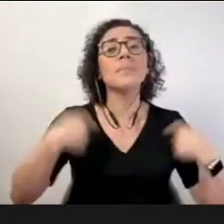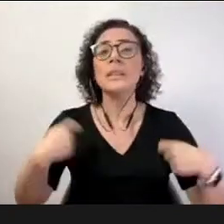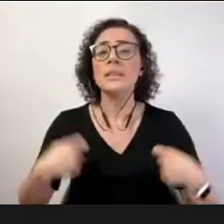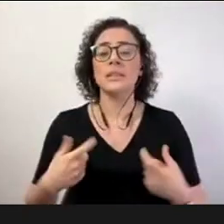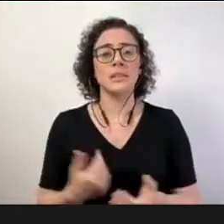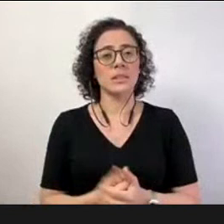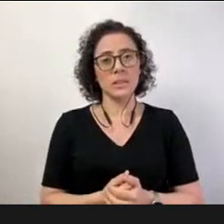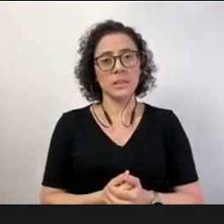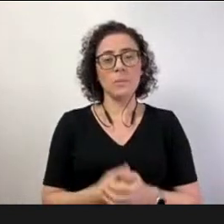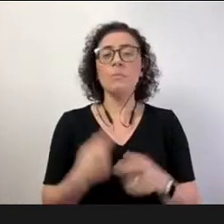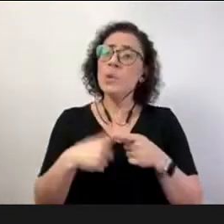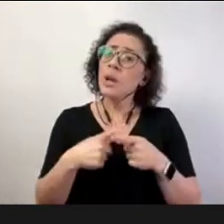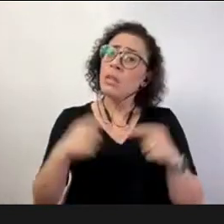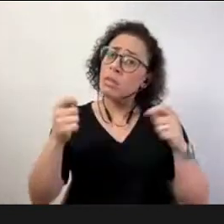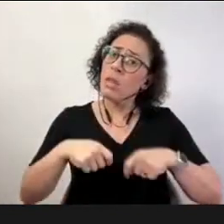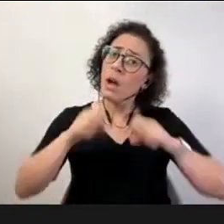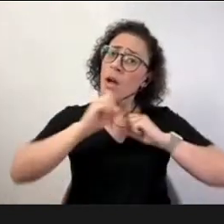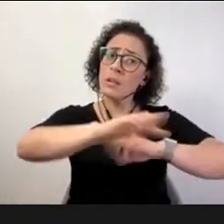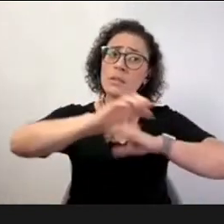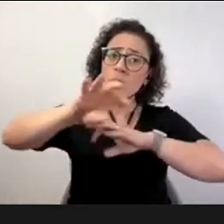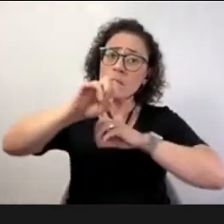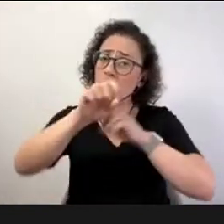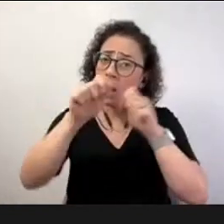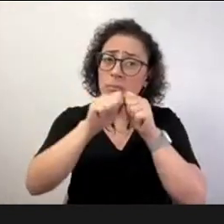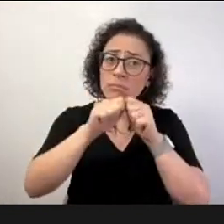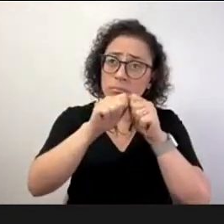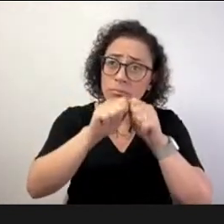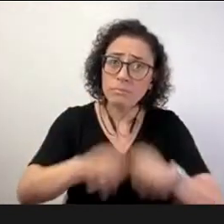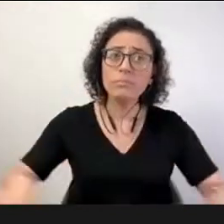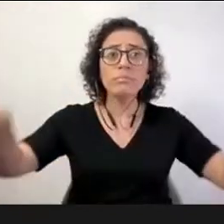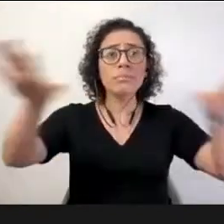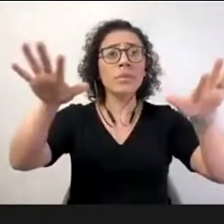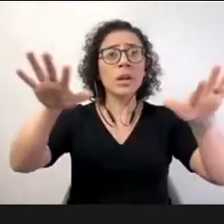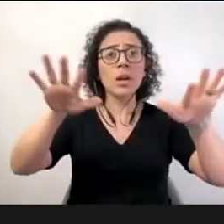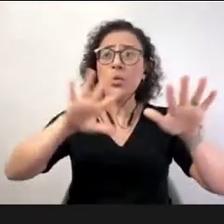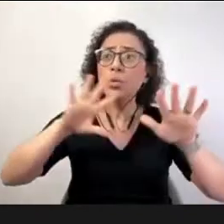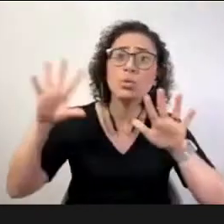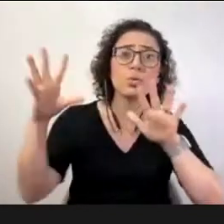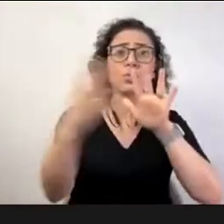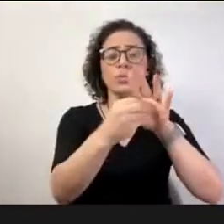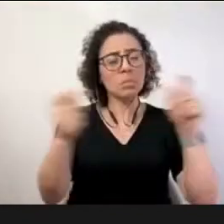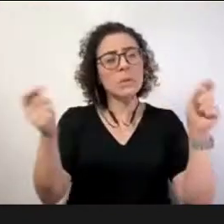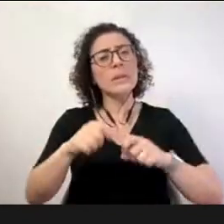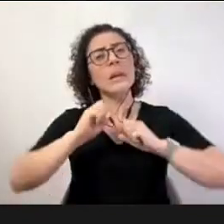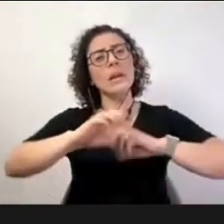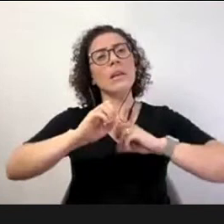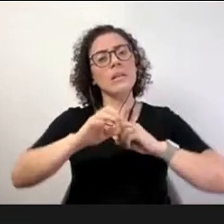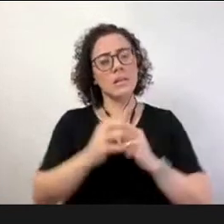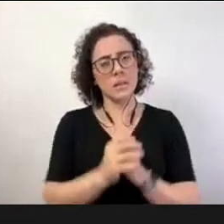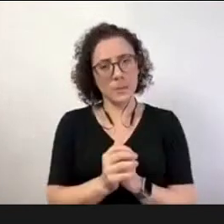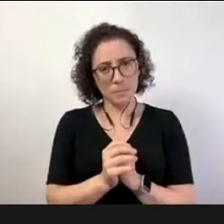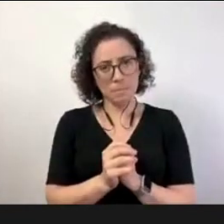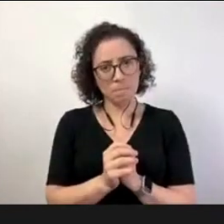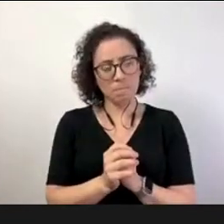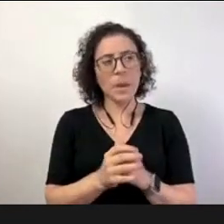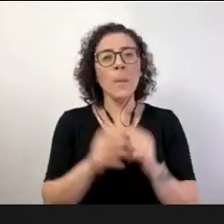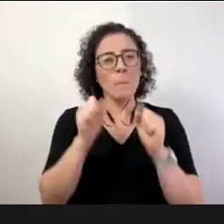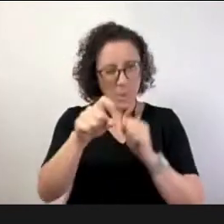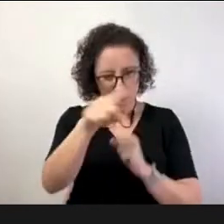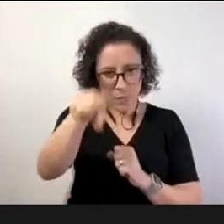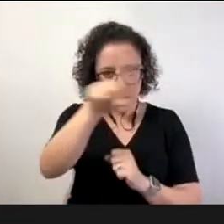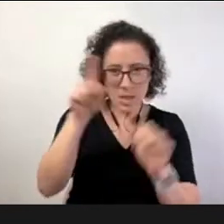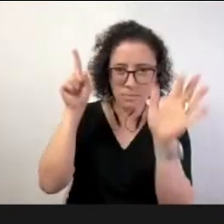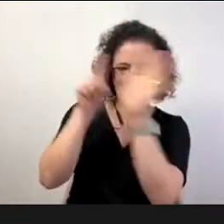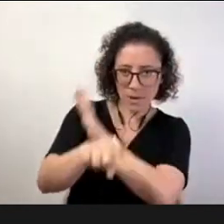sem ser com todos em escolas separadas ainda não há muitos anos vocês poderão perguntar aos vossos pais havia